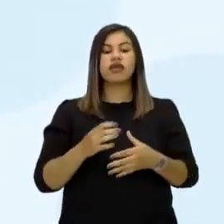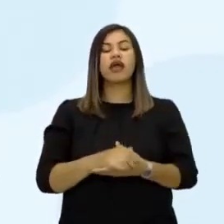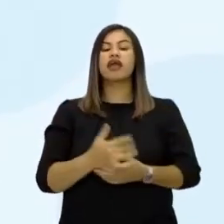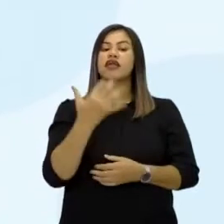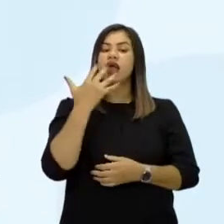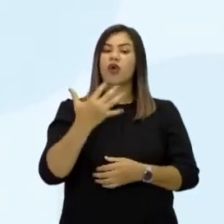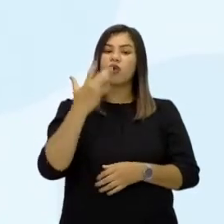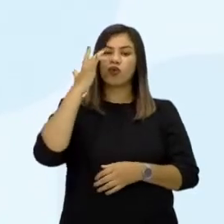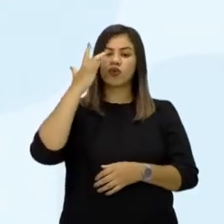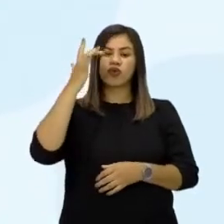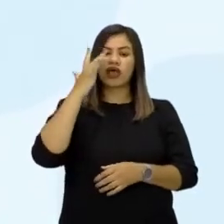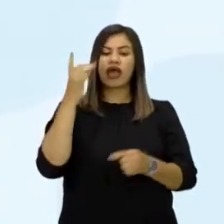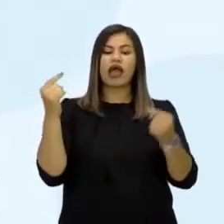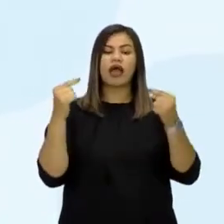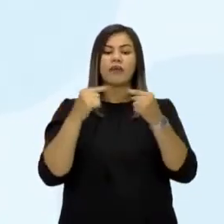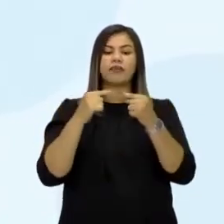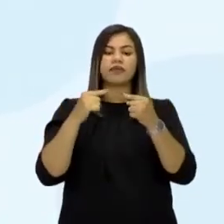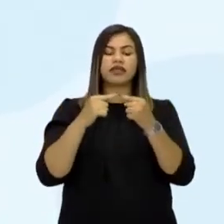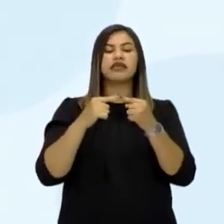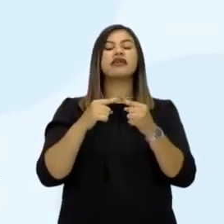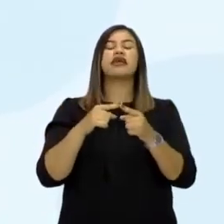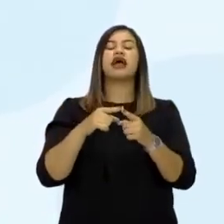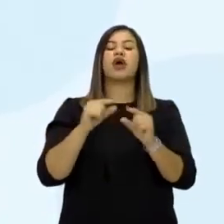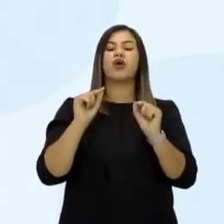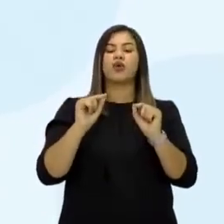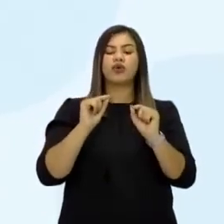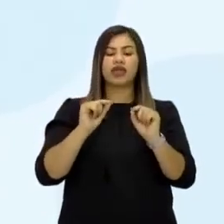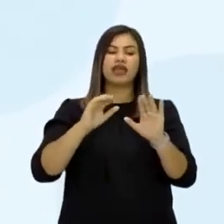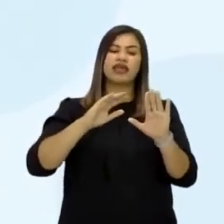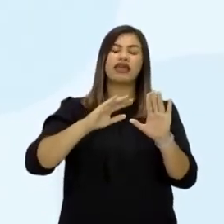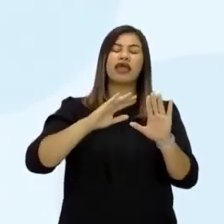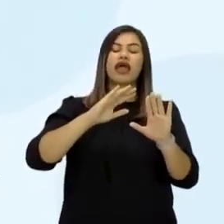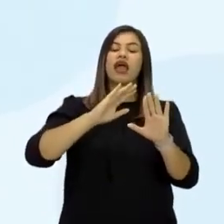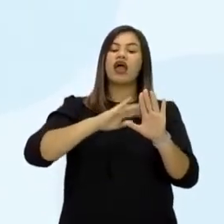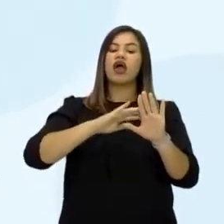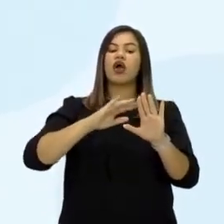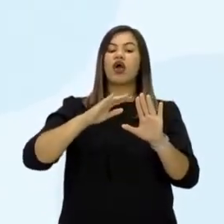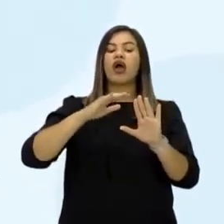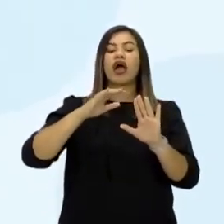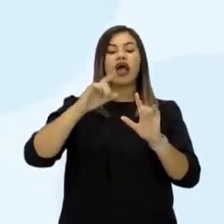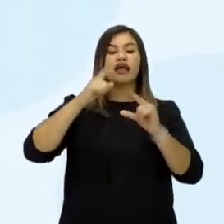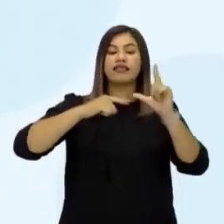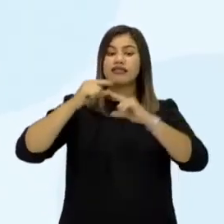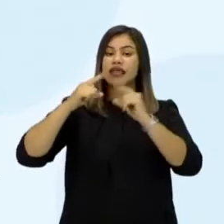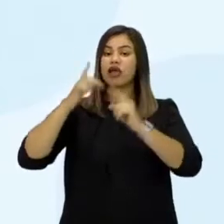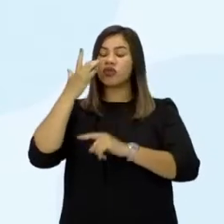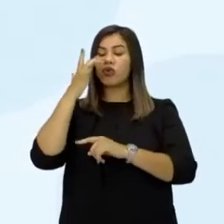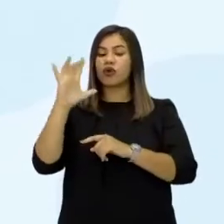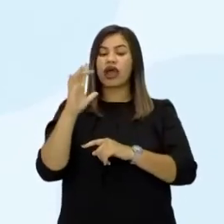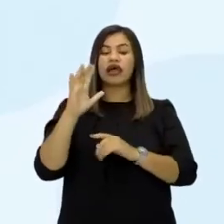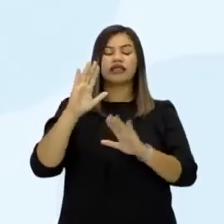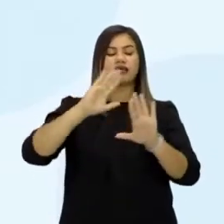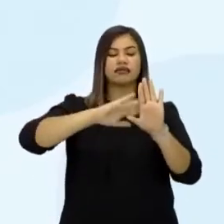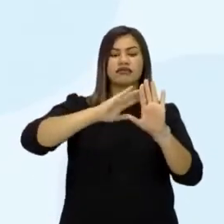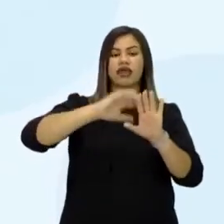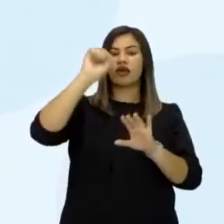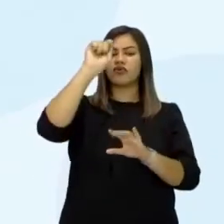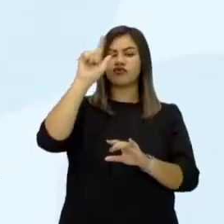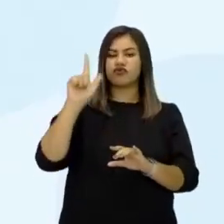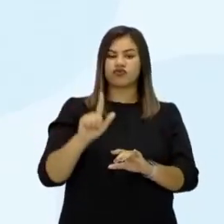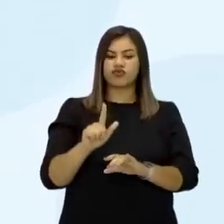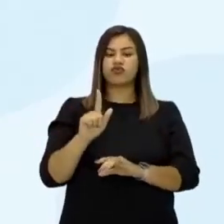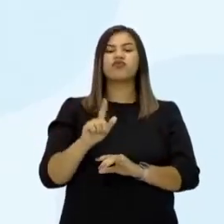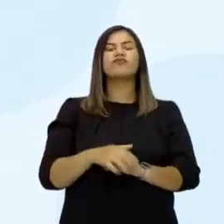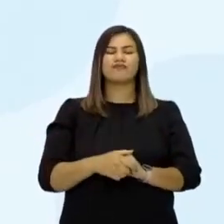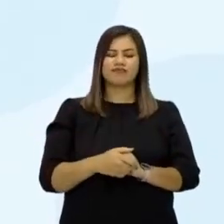douradas sobre um fundo azul celeste. E é isso que é interessante retratar, né, a